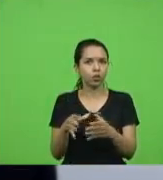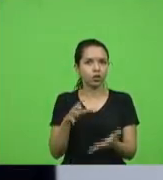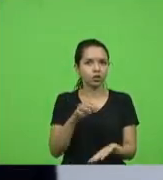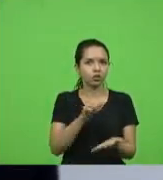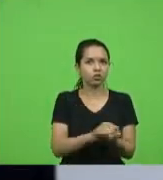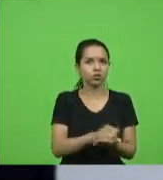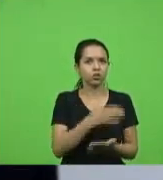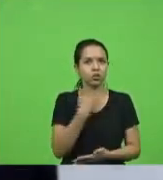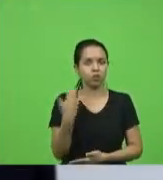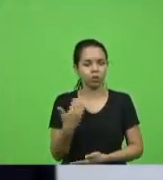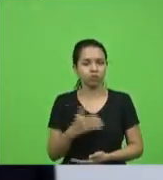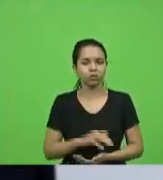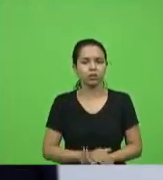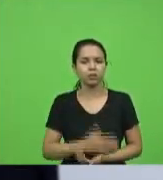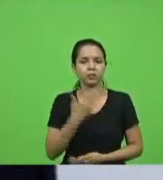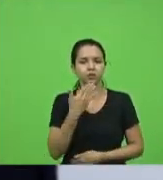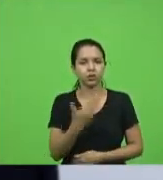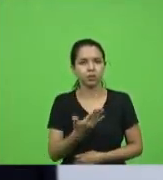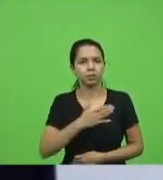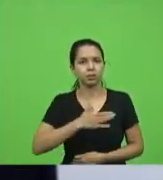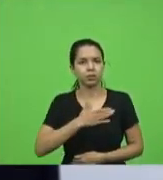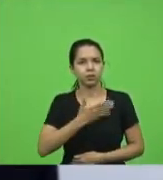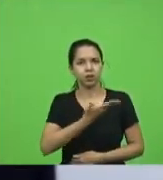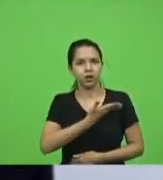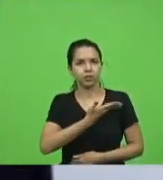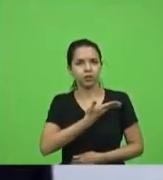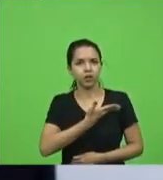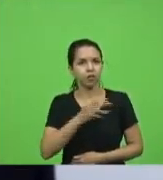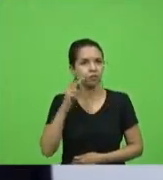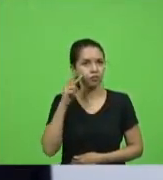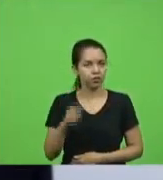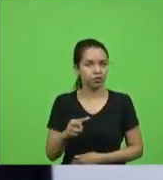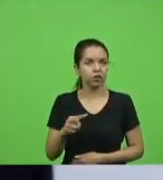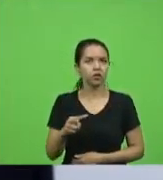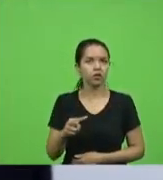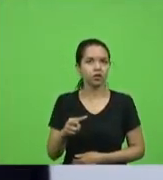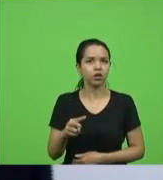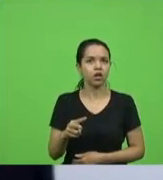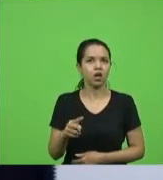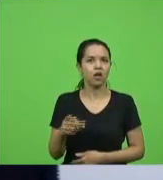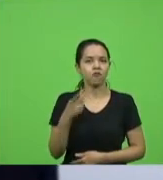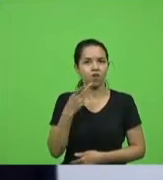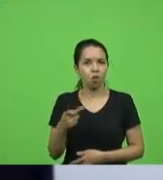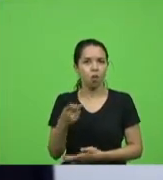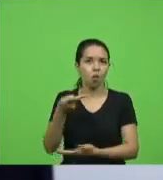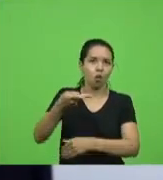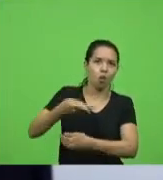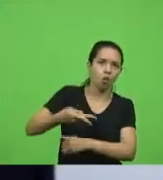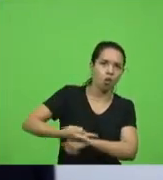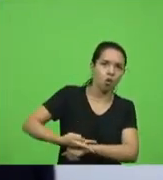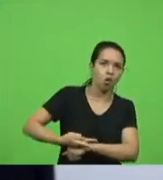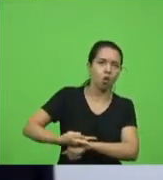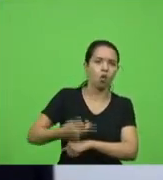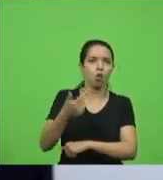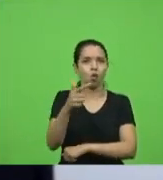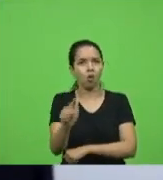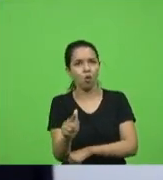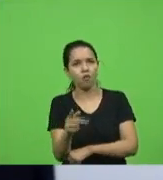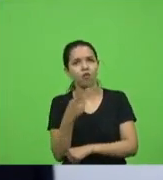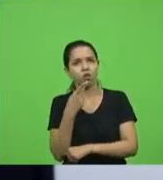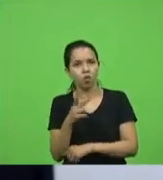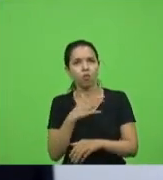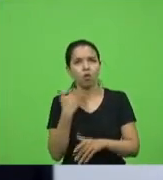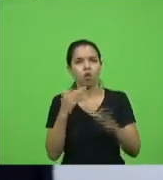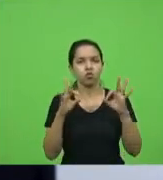óbito até pedi para os meus amigos lá verificar um disse que ele estava internado um disse que ele tinha